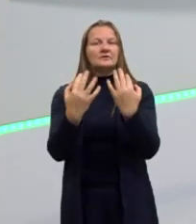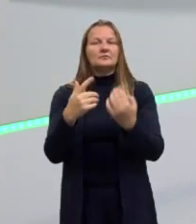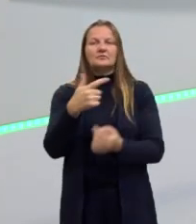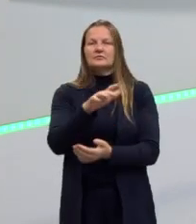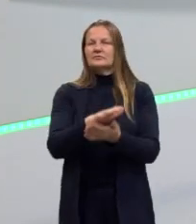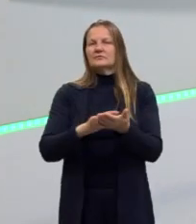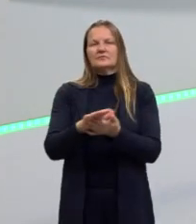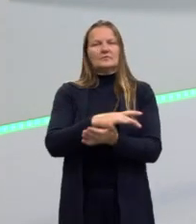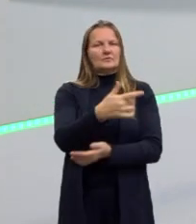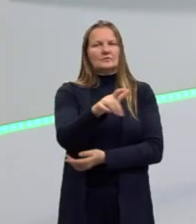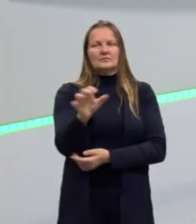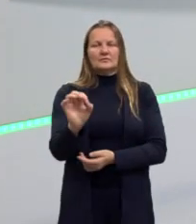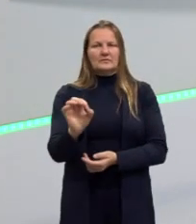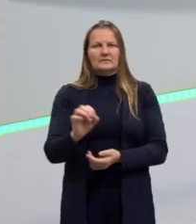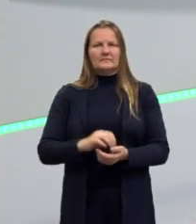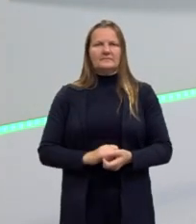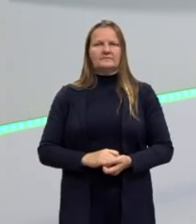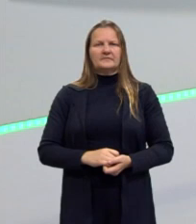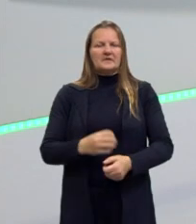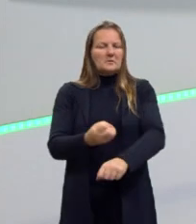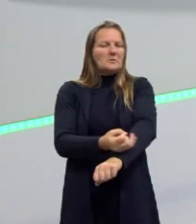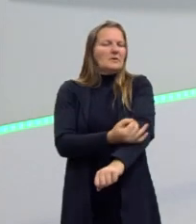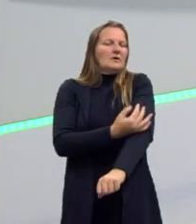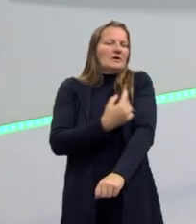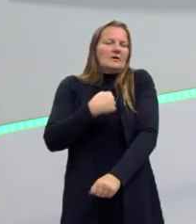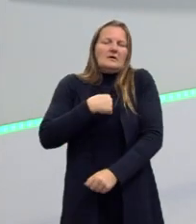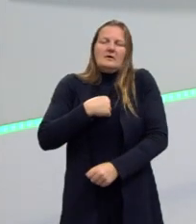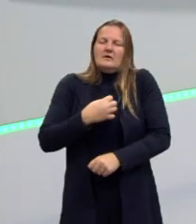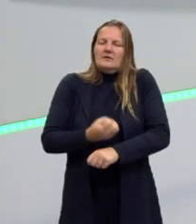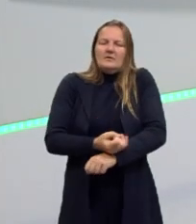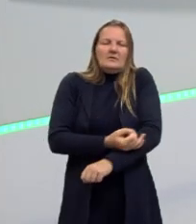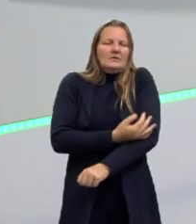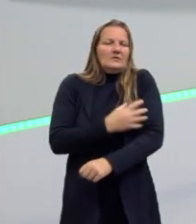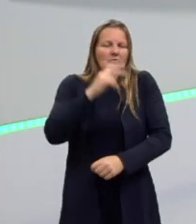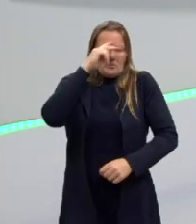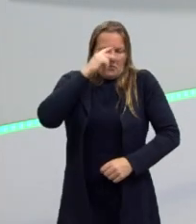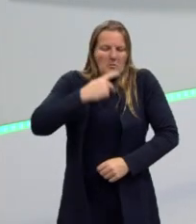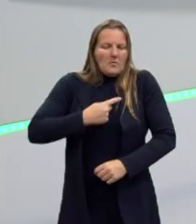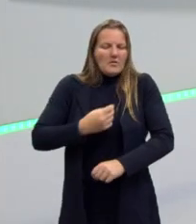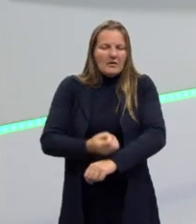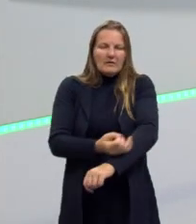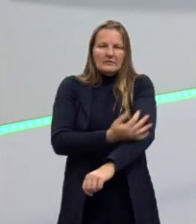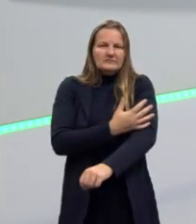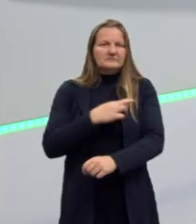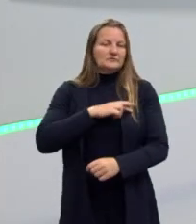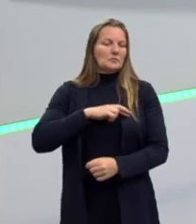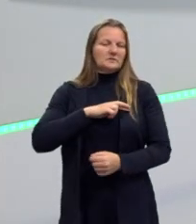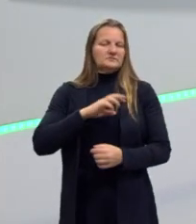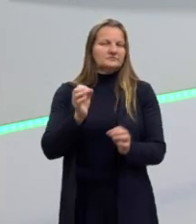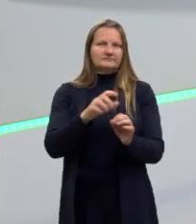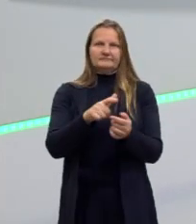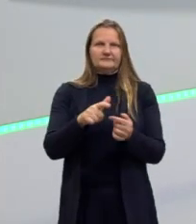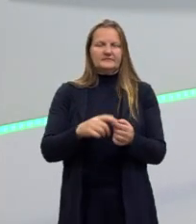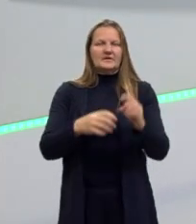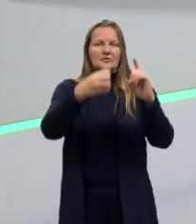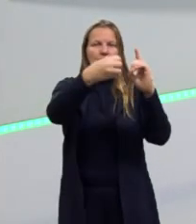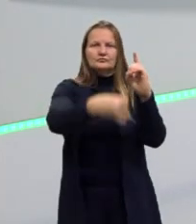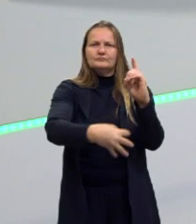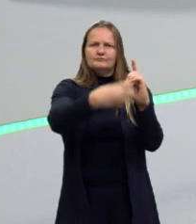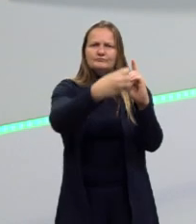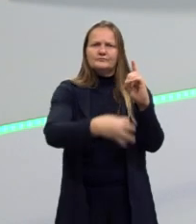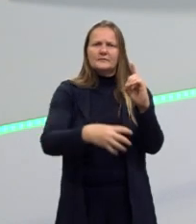mais isso. Então, são contra esse sentimentalismo romântico, não existe esse egocentrismo romântico. Descritivismo,